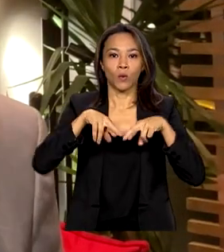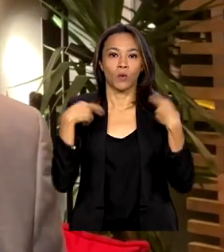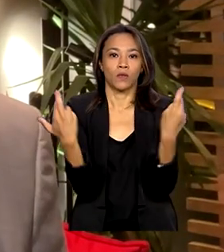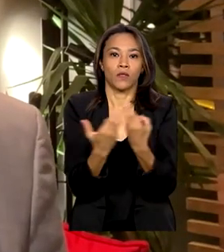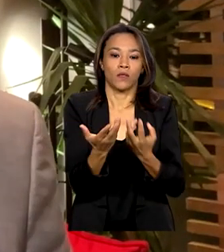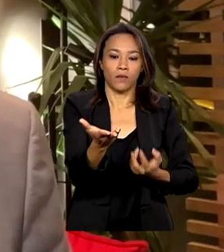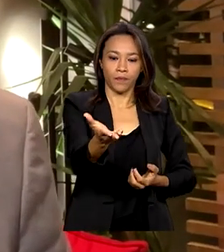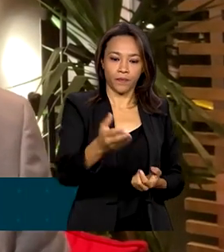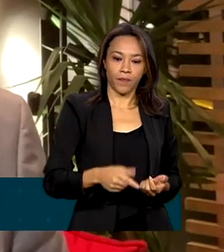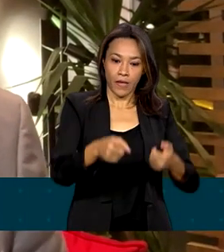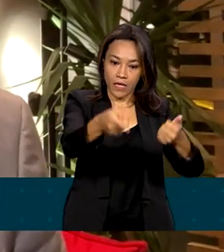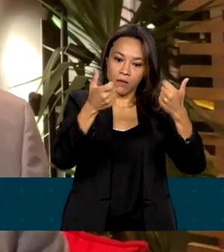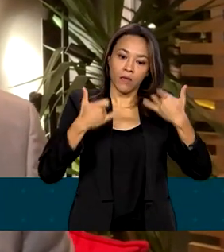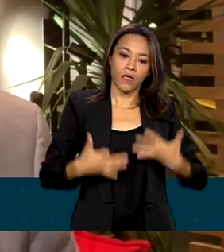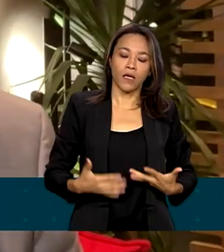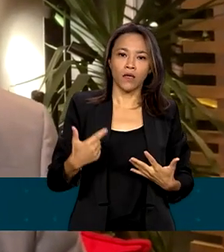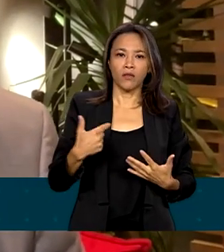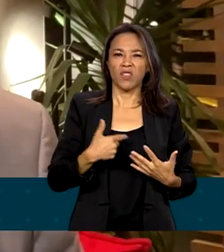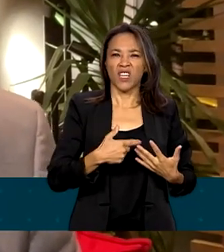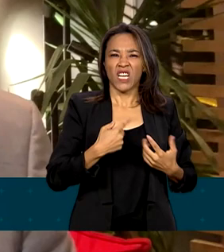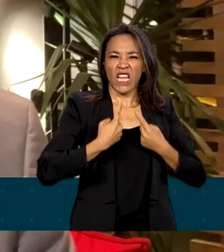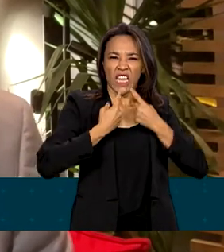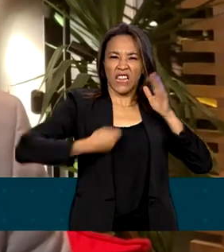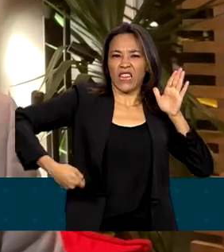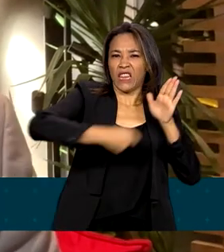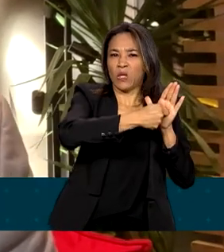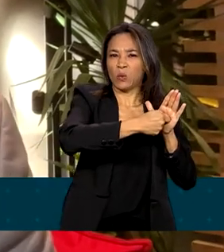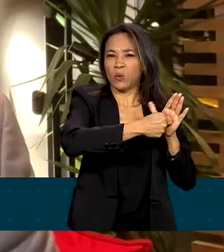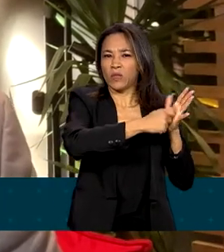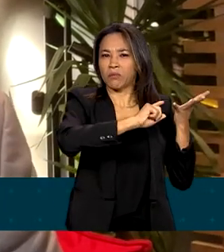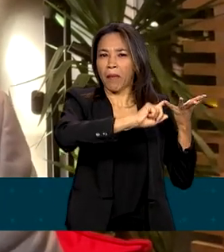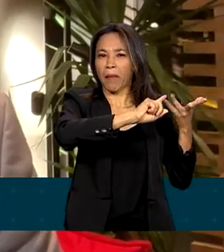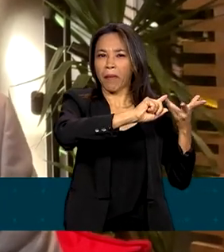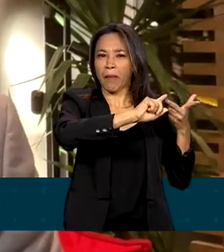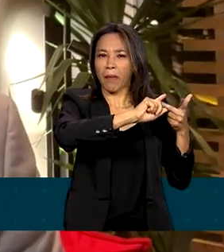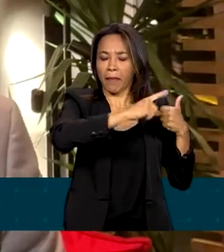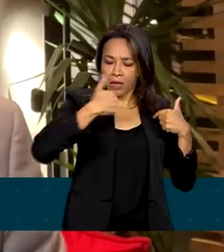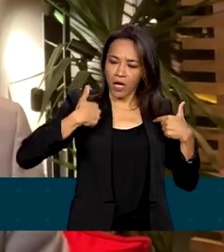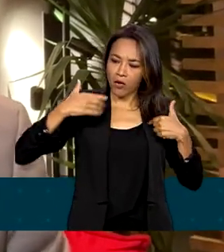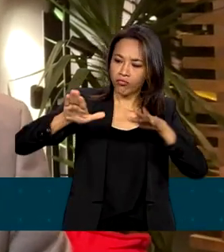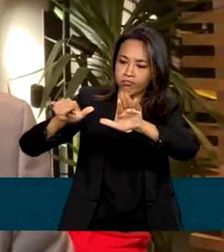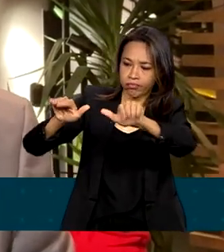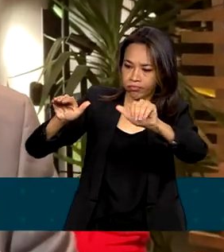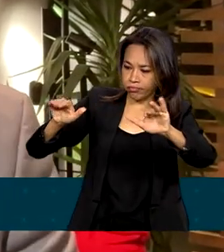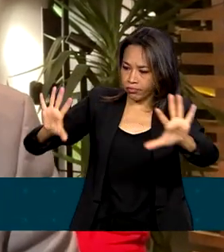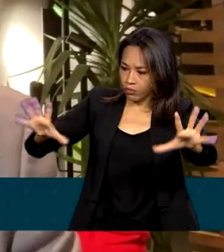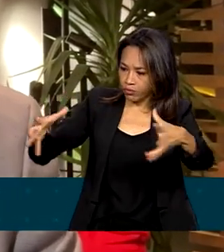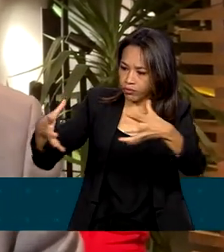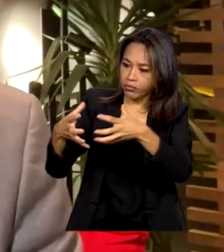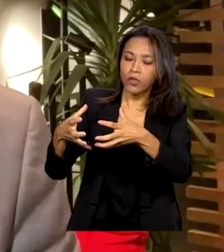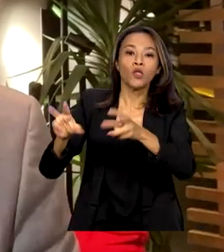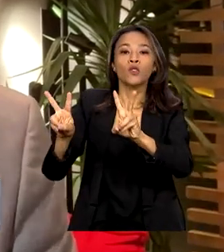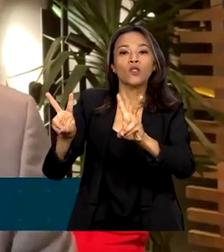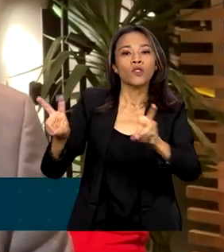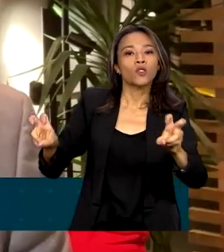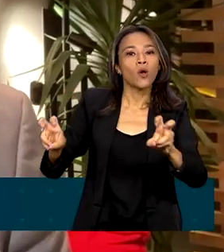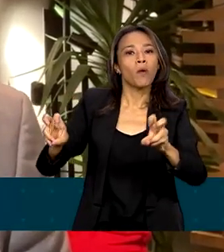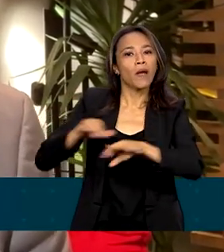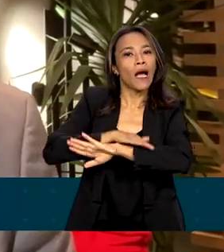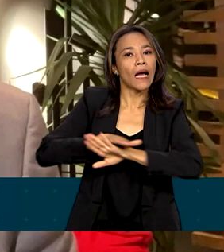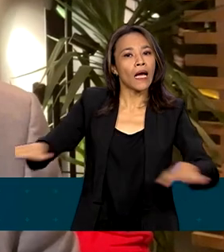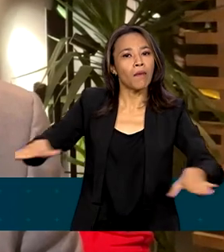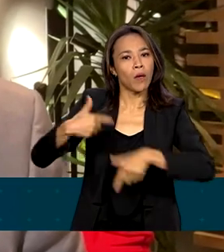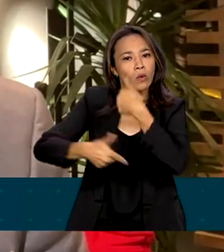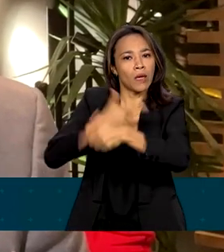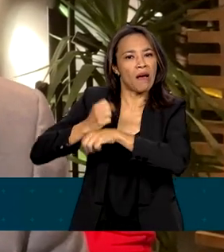graves denúncias dos últimos dias, eu solicitei a imediata convocação de uma reunião extraordinária da Comissão Nacional de Erradicação do Trabalho Escravo, a